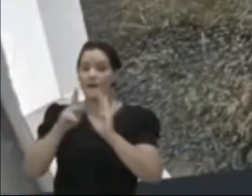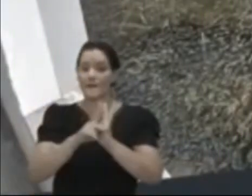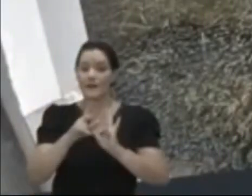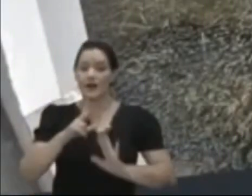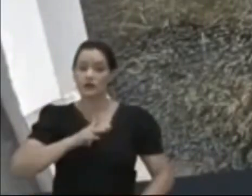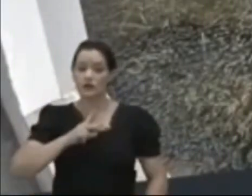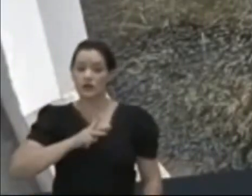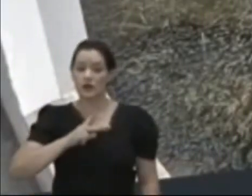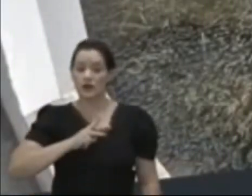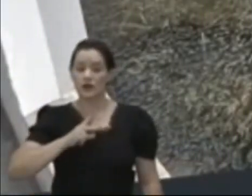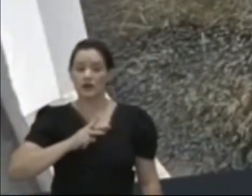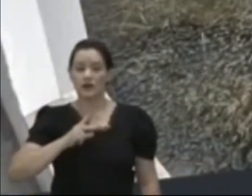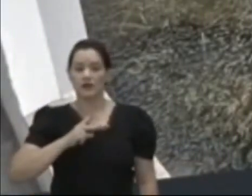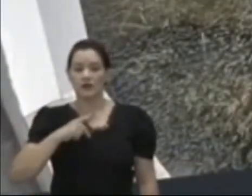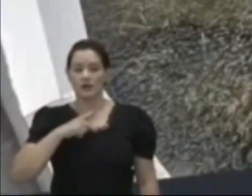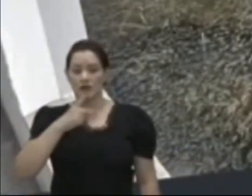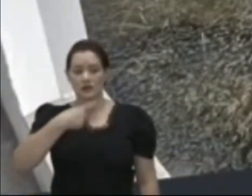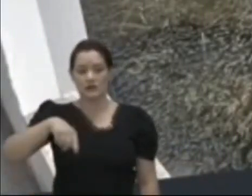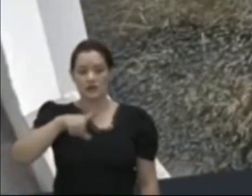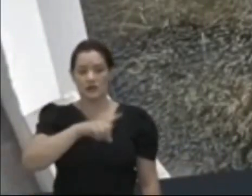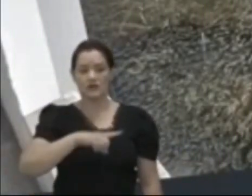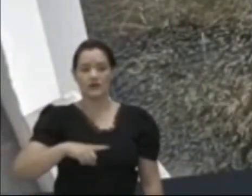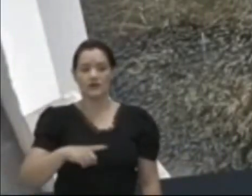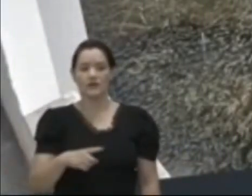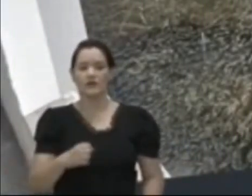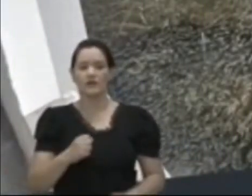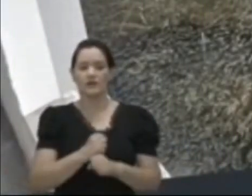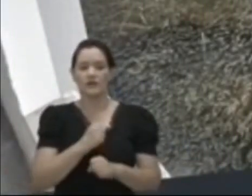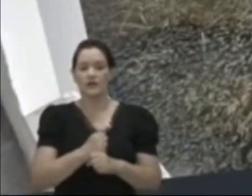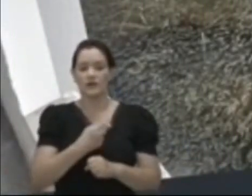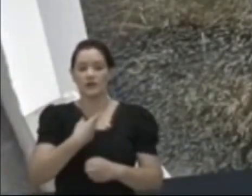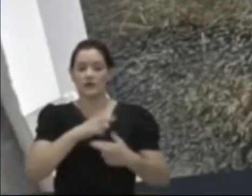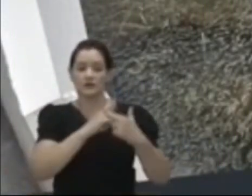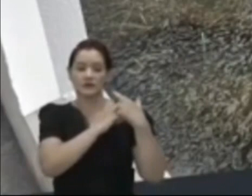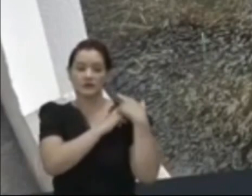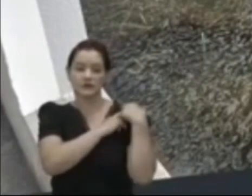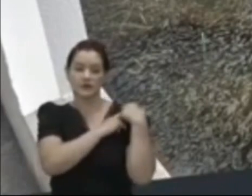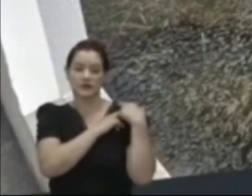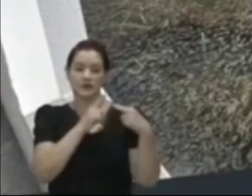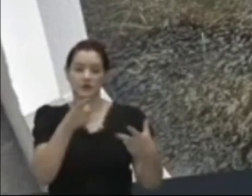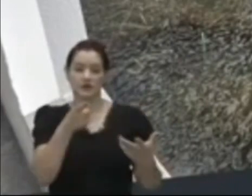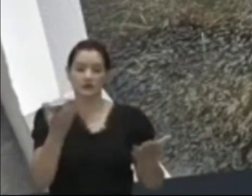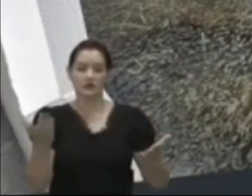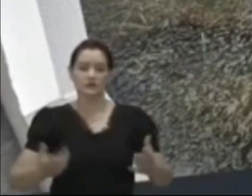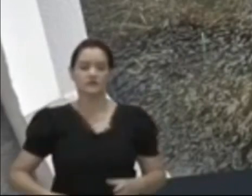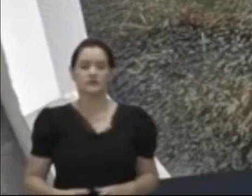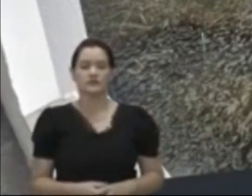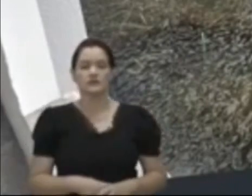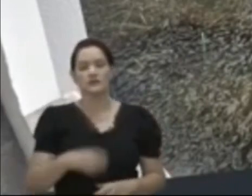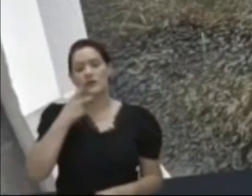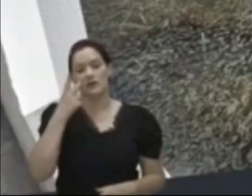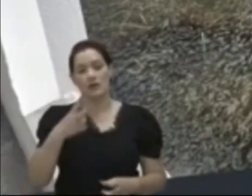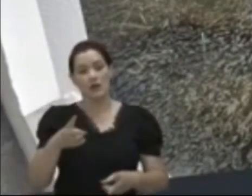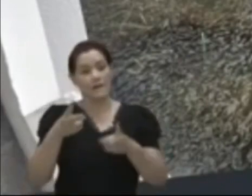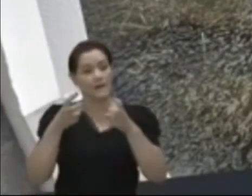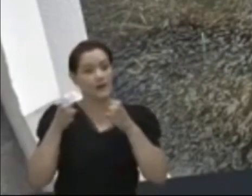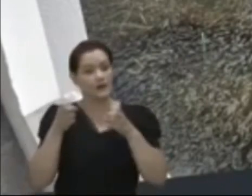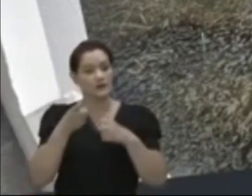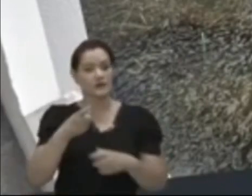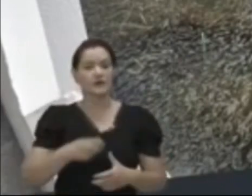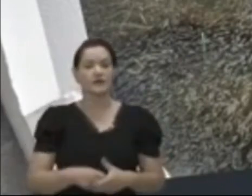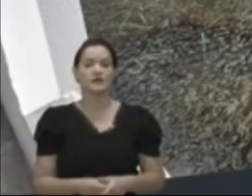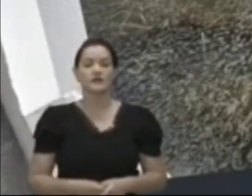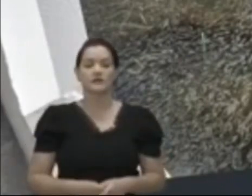Aí, no Código de Obras tem a questão das responsabilidades e aí nós temos que observar que a